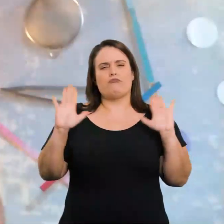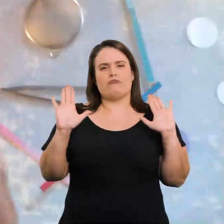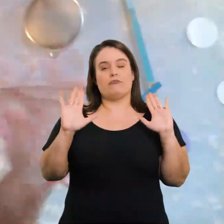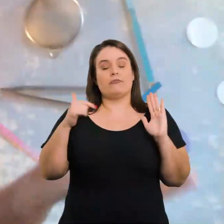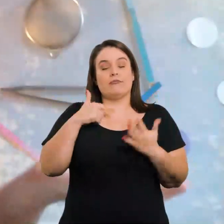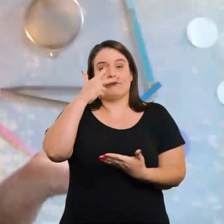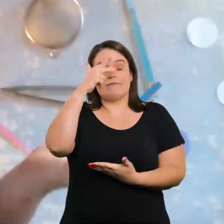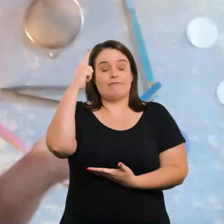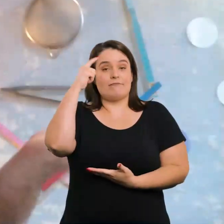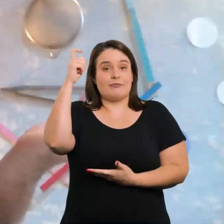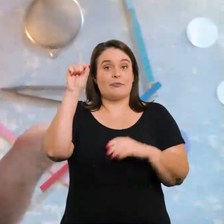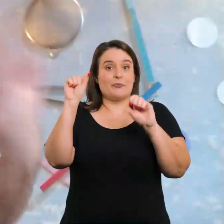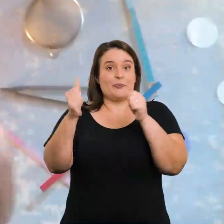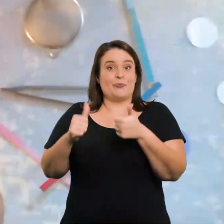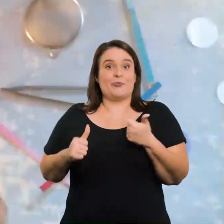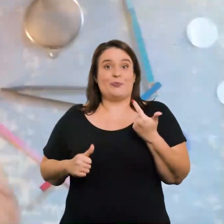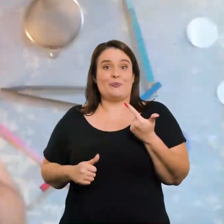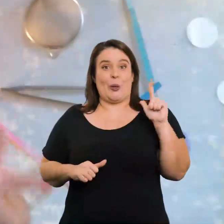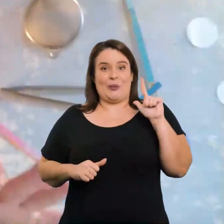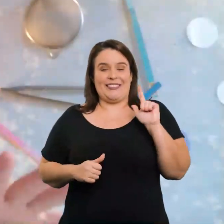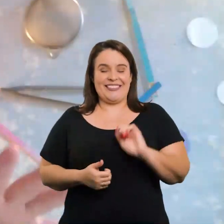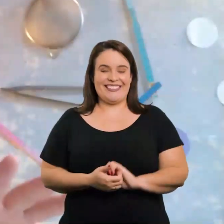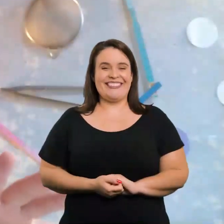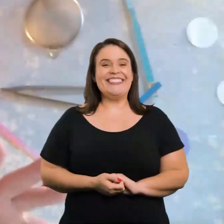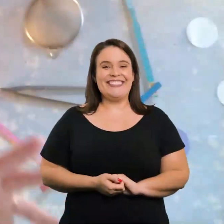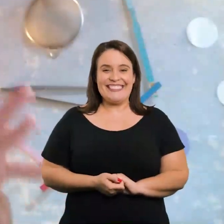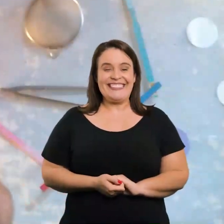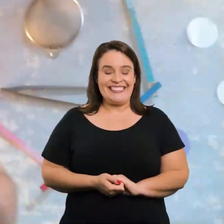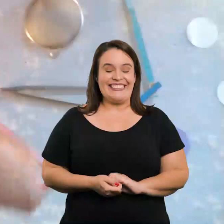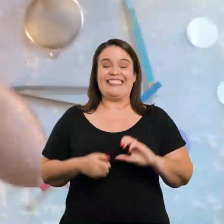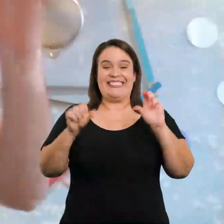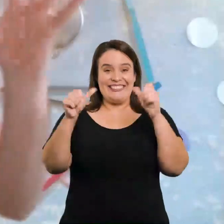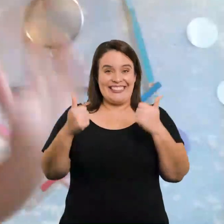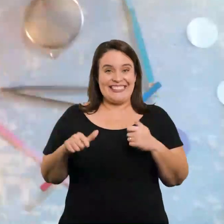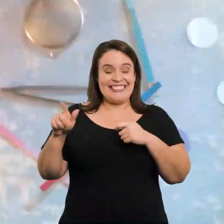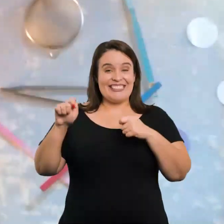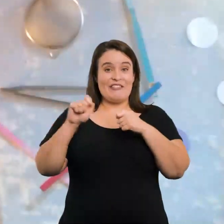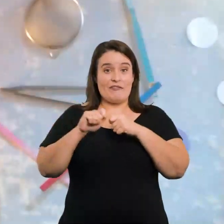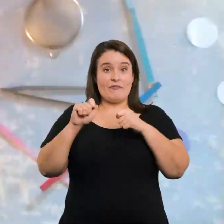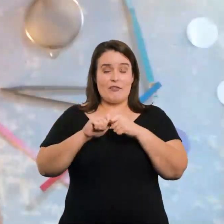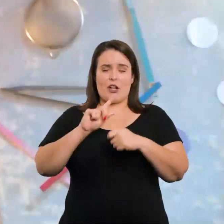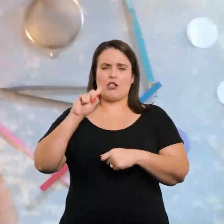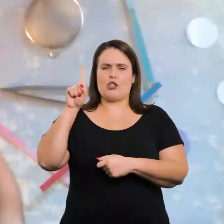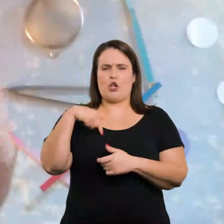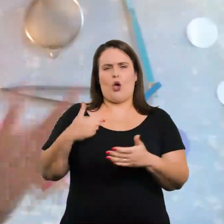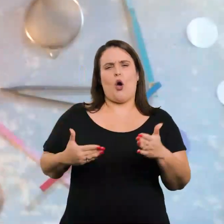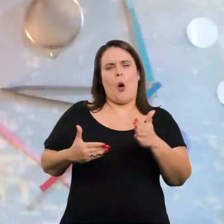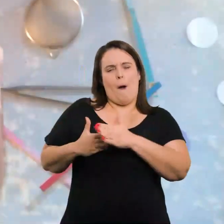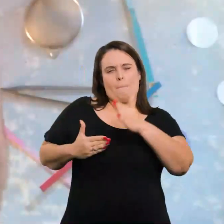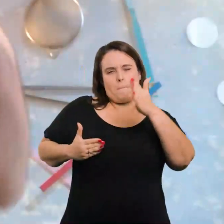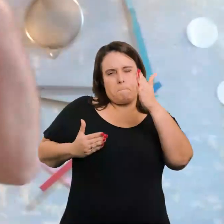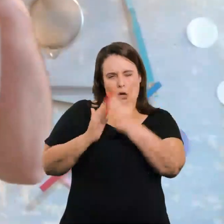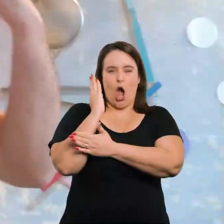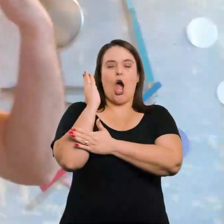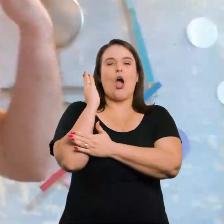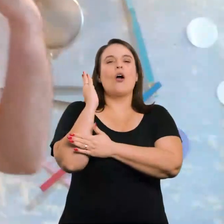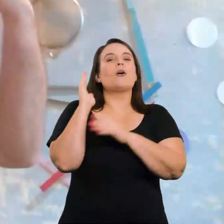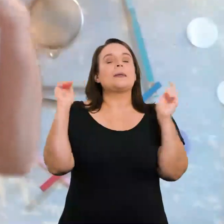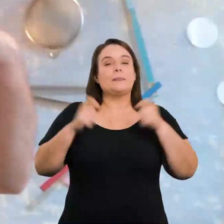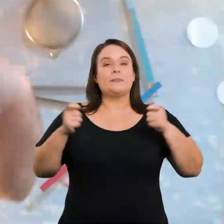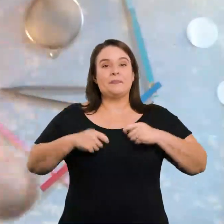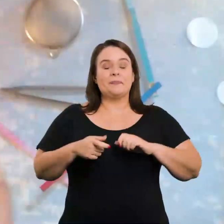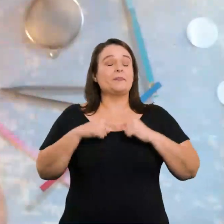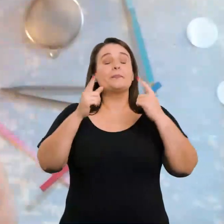rosto de pessoas. Eu acho que eu vou criar uma outra escultura, um outro desenho. Eu vou além do que o artista já faz, para eu poder romper as minhas